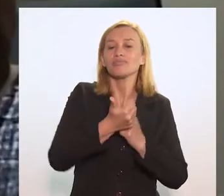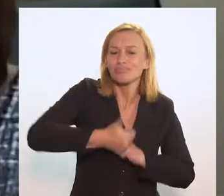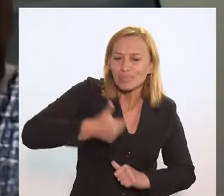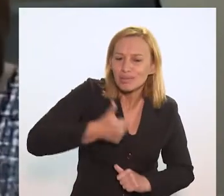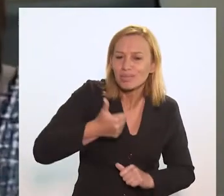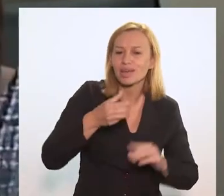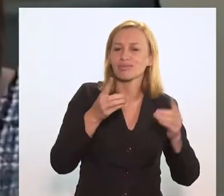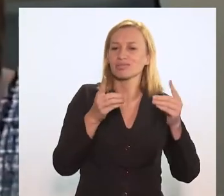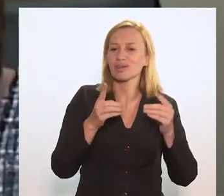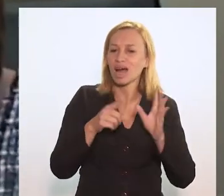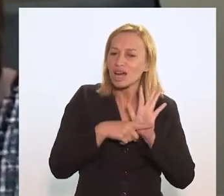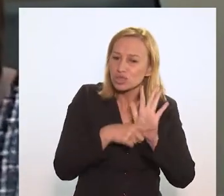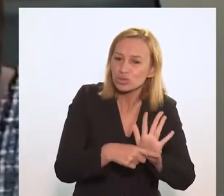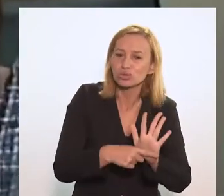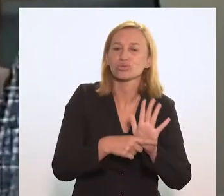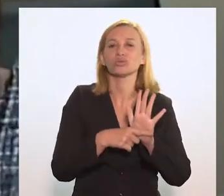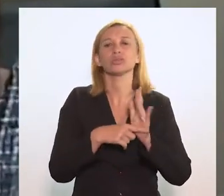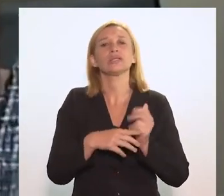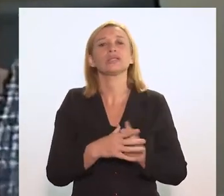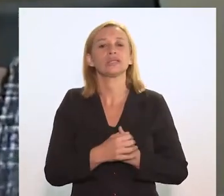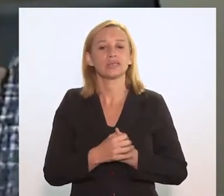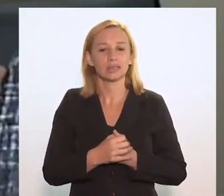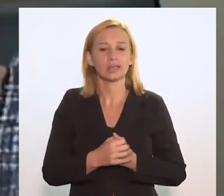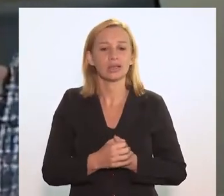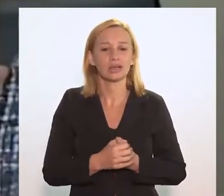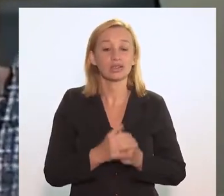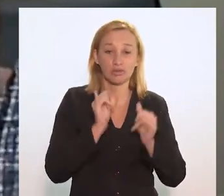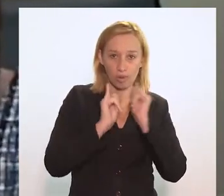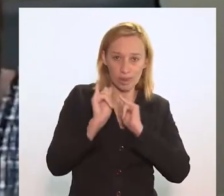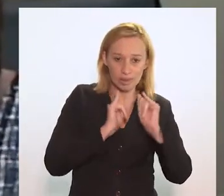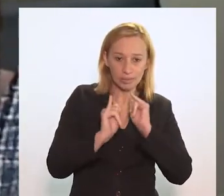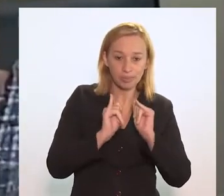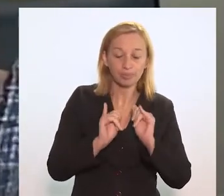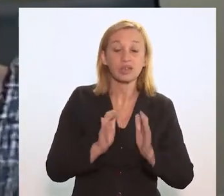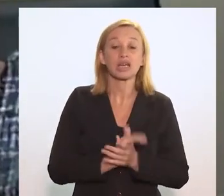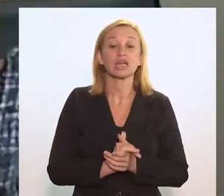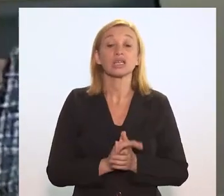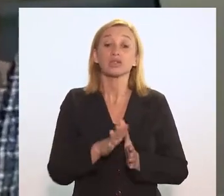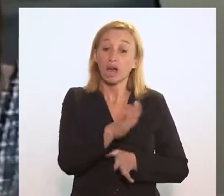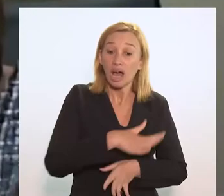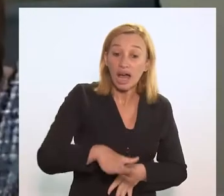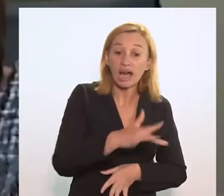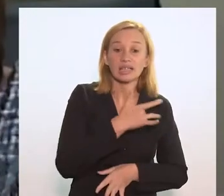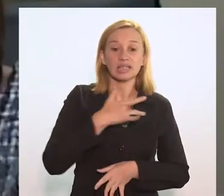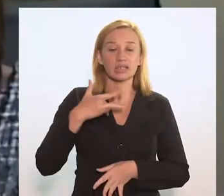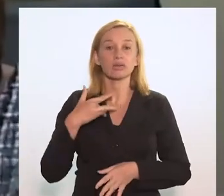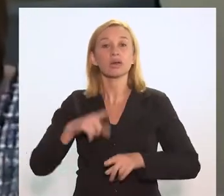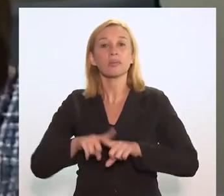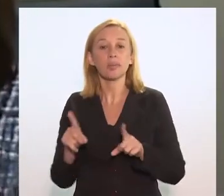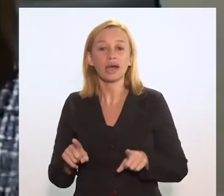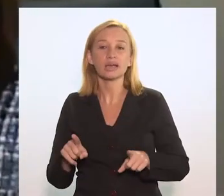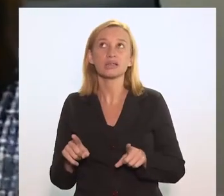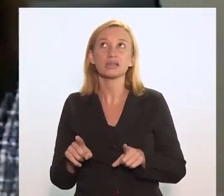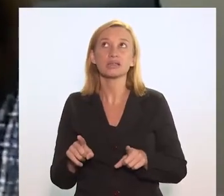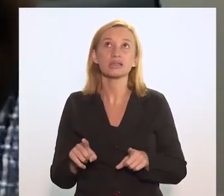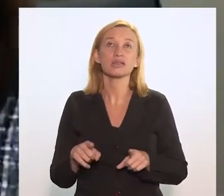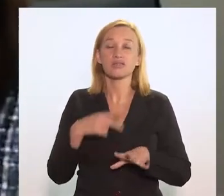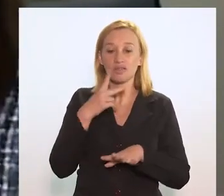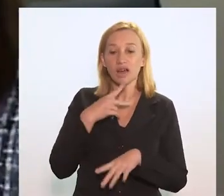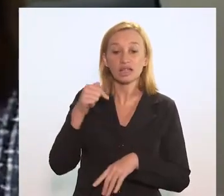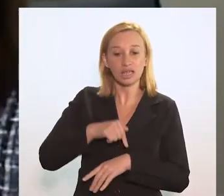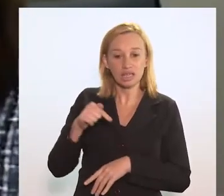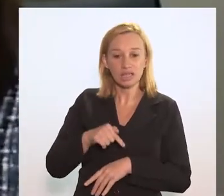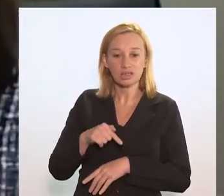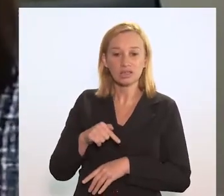primeiro atendimento, aquele primeiro ato de informação. Então, não só na área da saúde, mas aí,